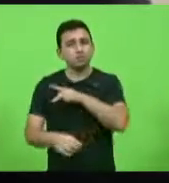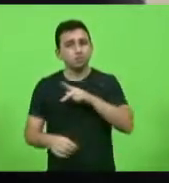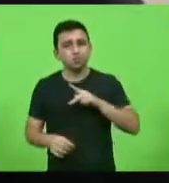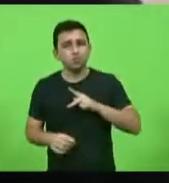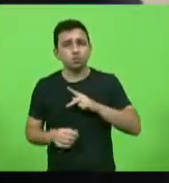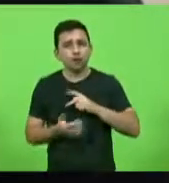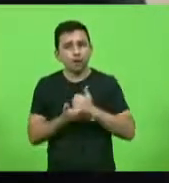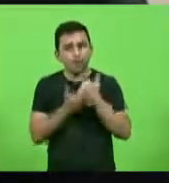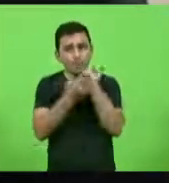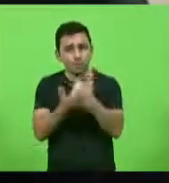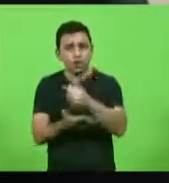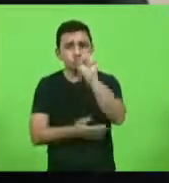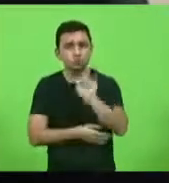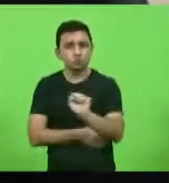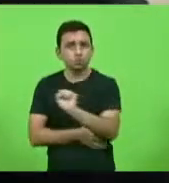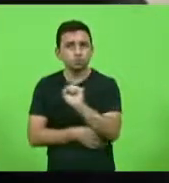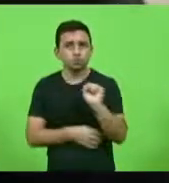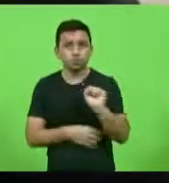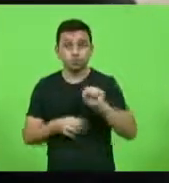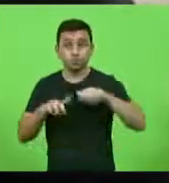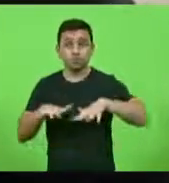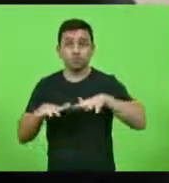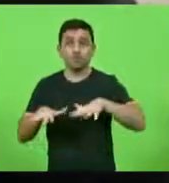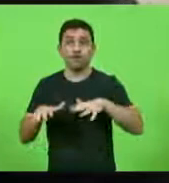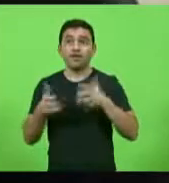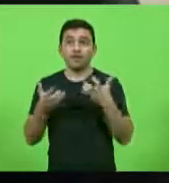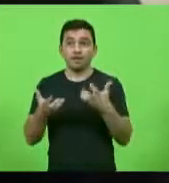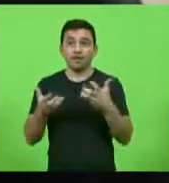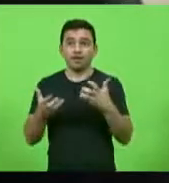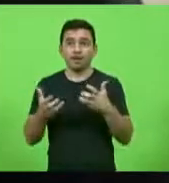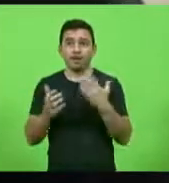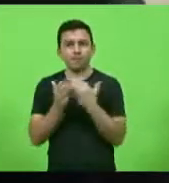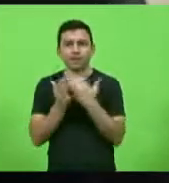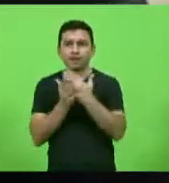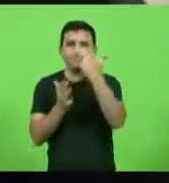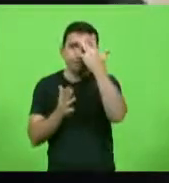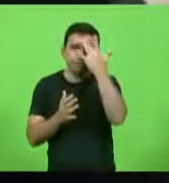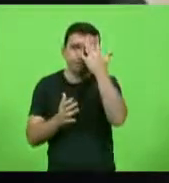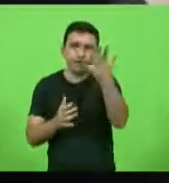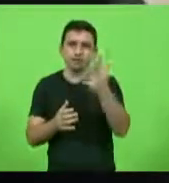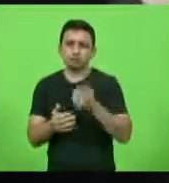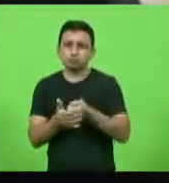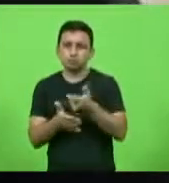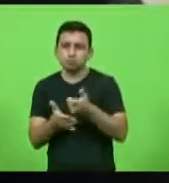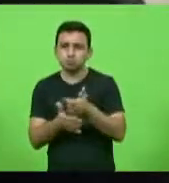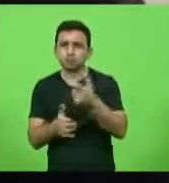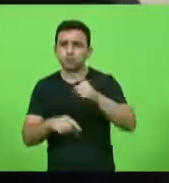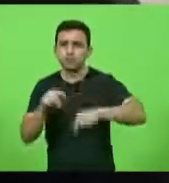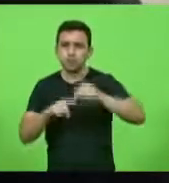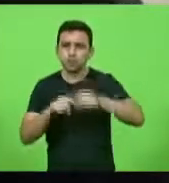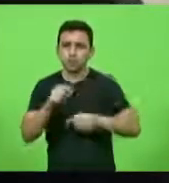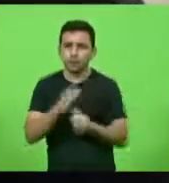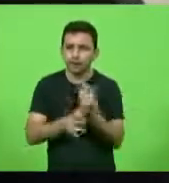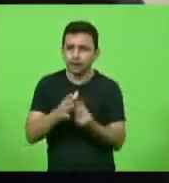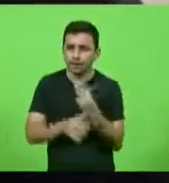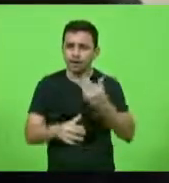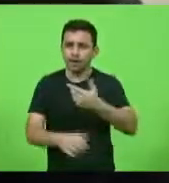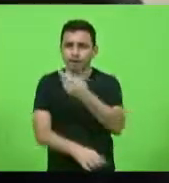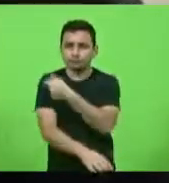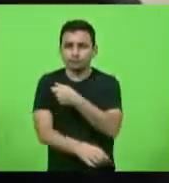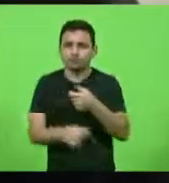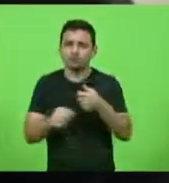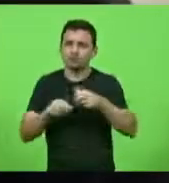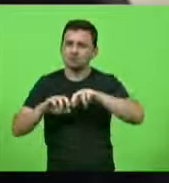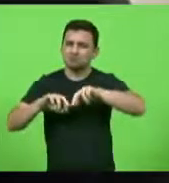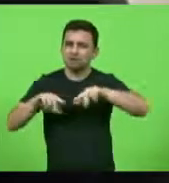Sistema Único de Saúde o movimento pretende facilitar a aquisição e produção de insumos como seringas agulhas e por meio